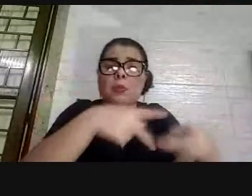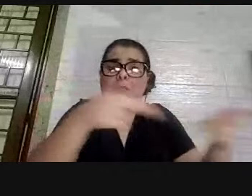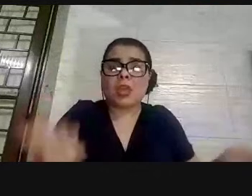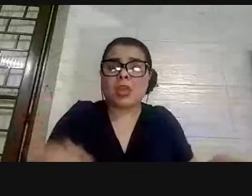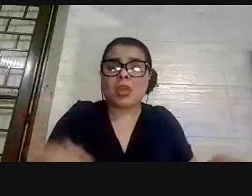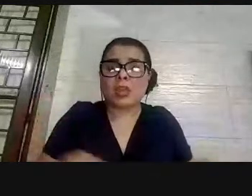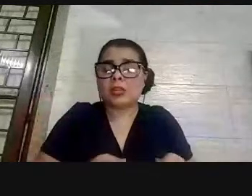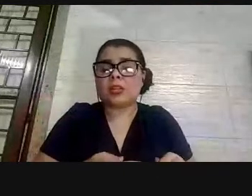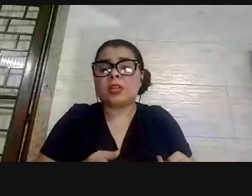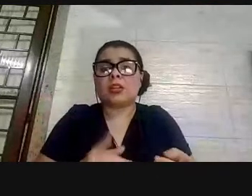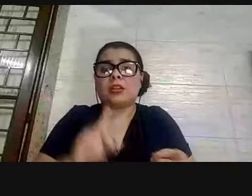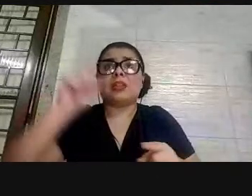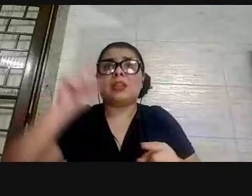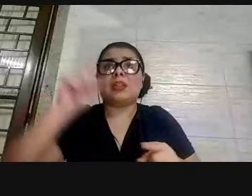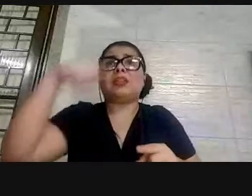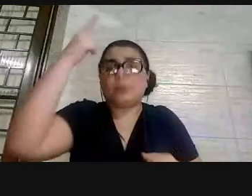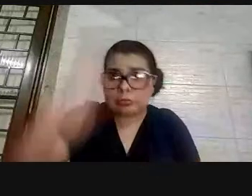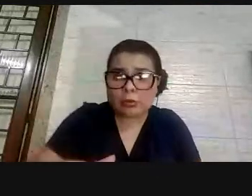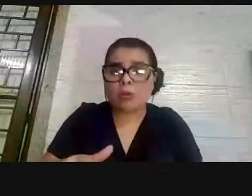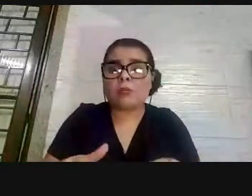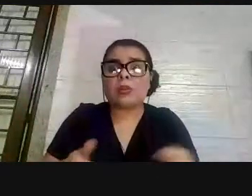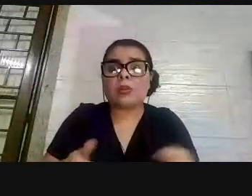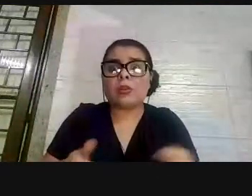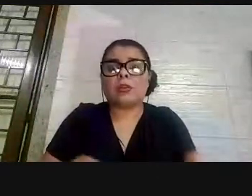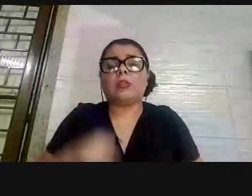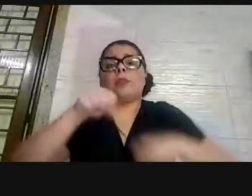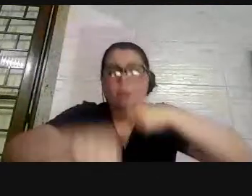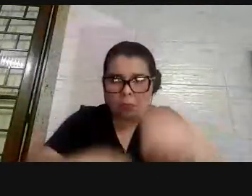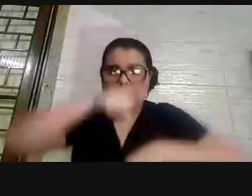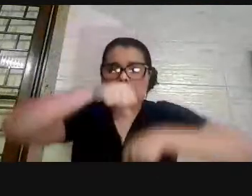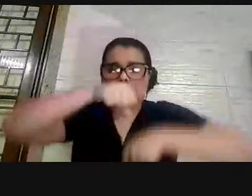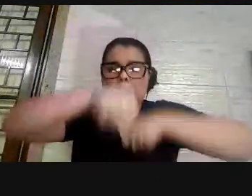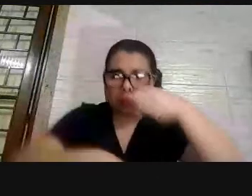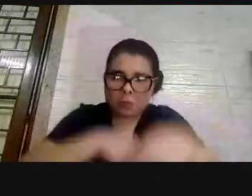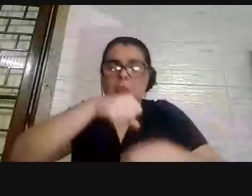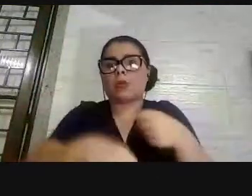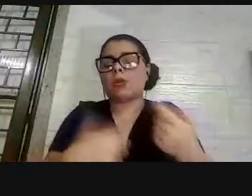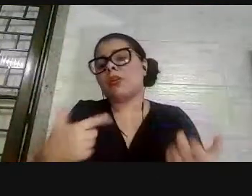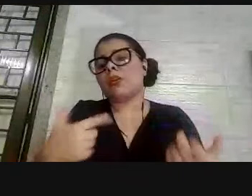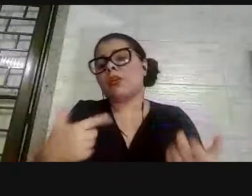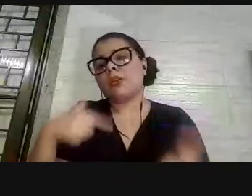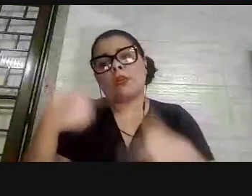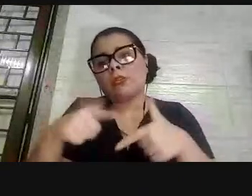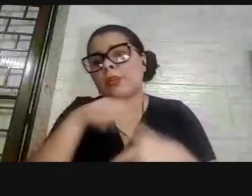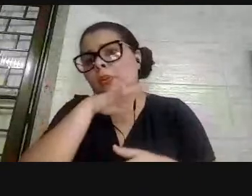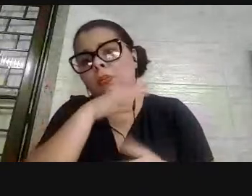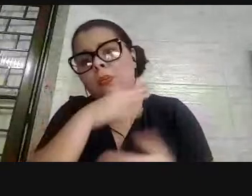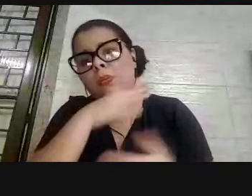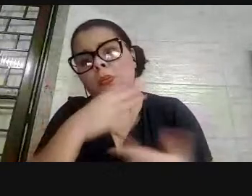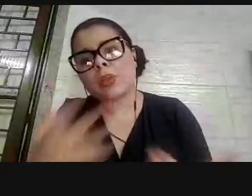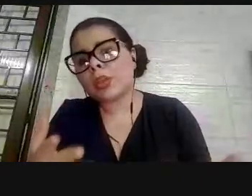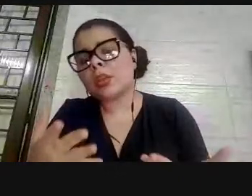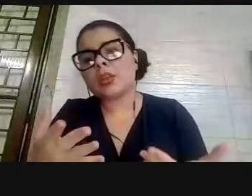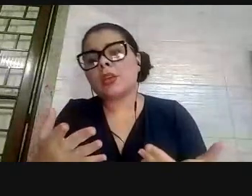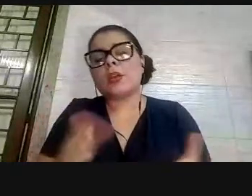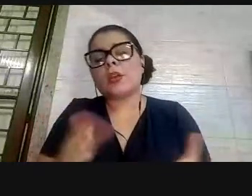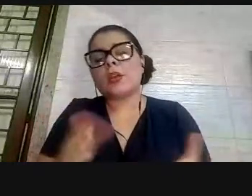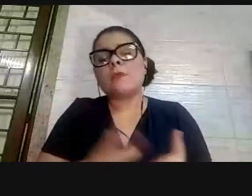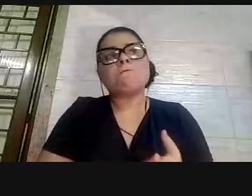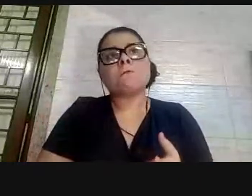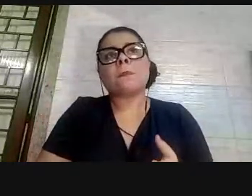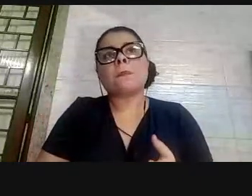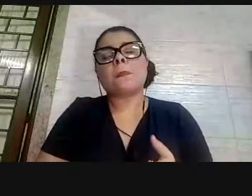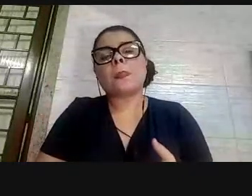e depois renovar o empréstimo, um trabalho precaríssimo, condições de trabalho muito injusta, degradante.